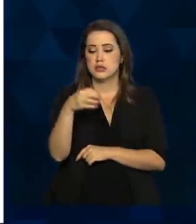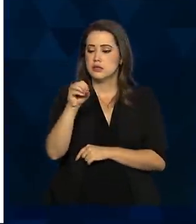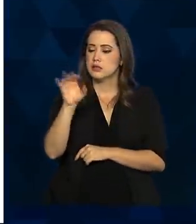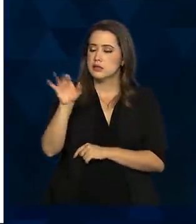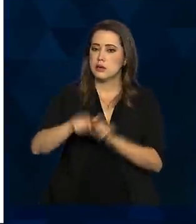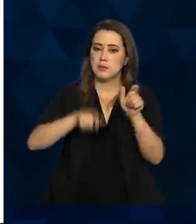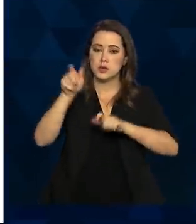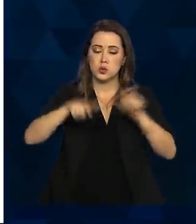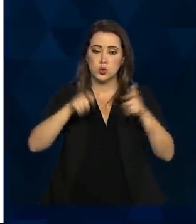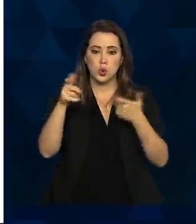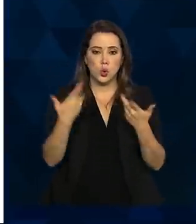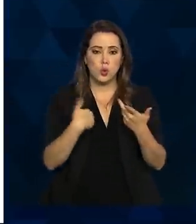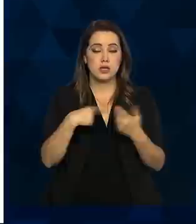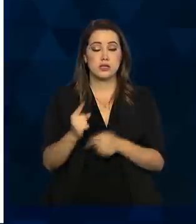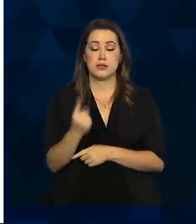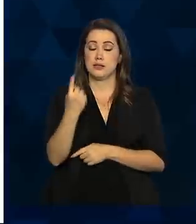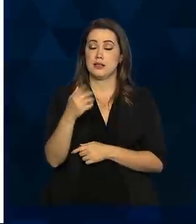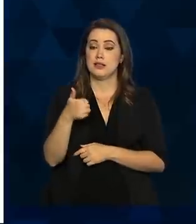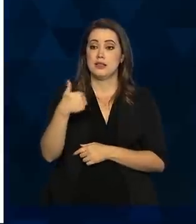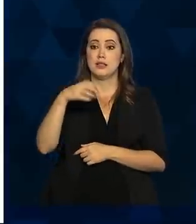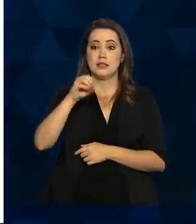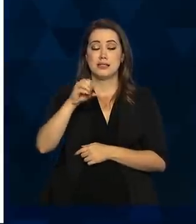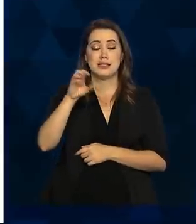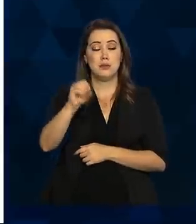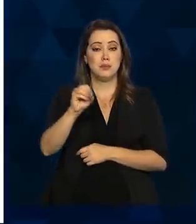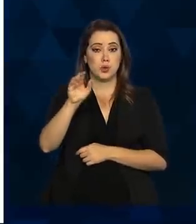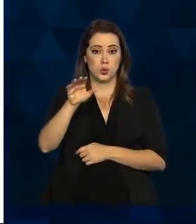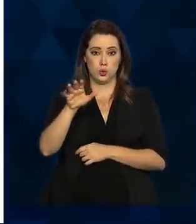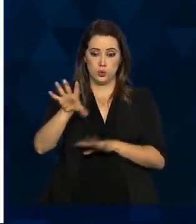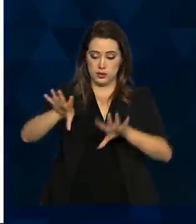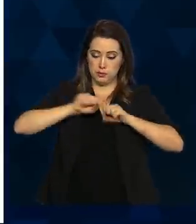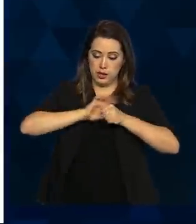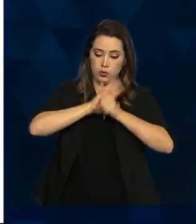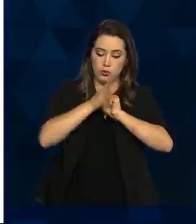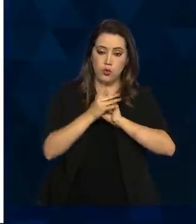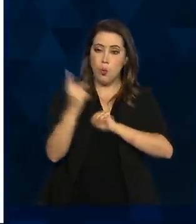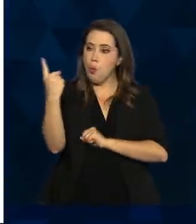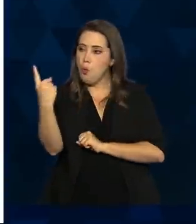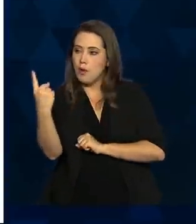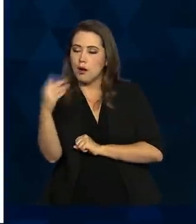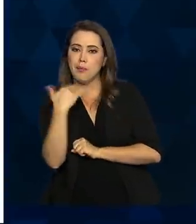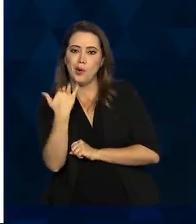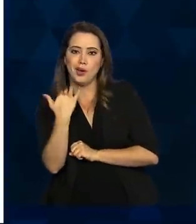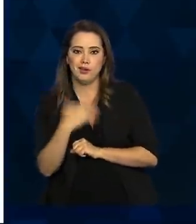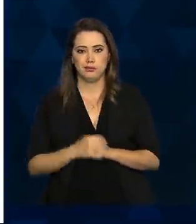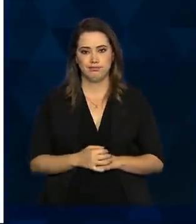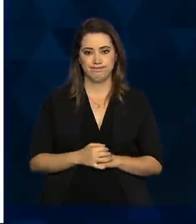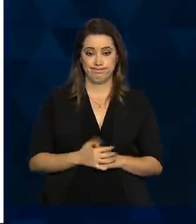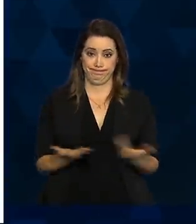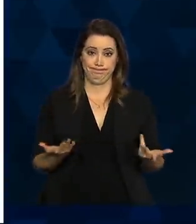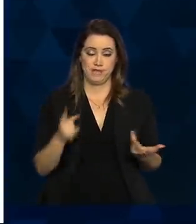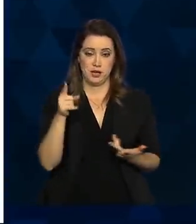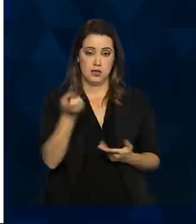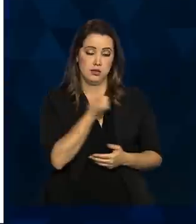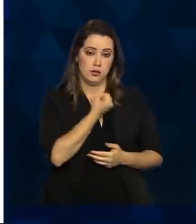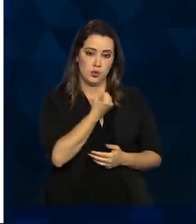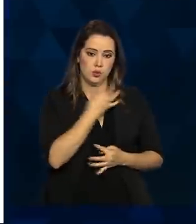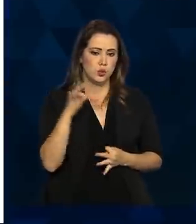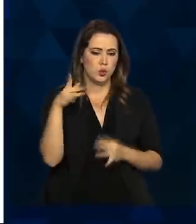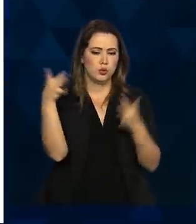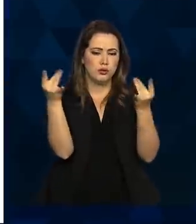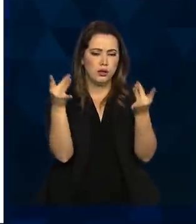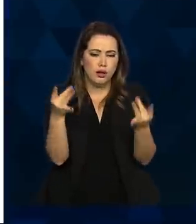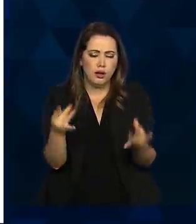infectadas por esse vírus, uma acaba vindo a óbito. Esse dado, desculpa, Renato, esse dado, ele está toda a